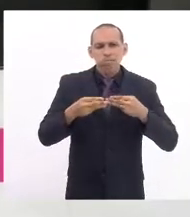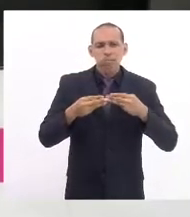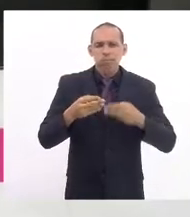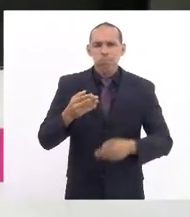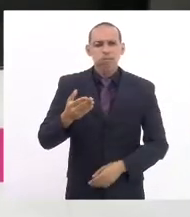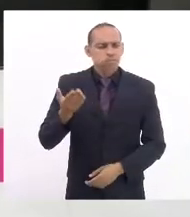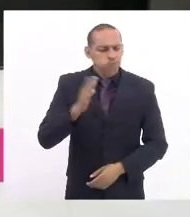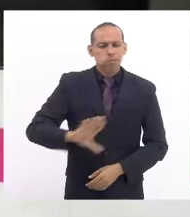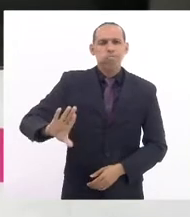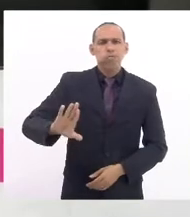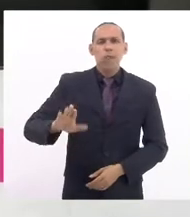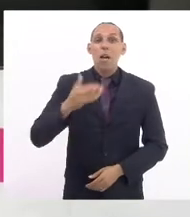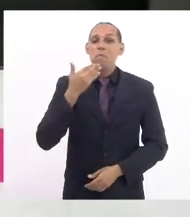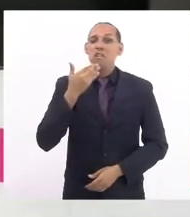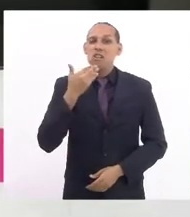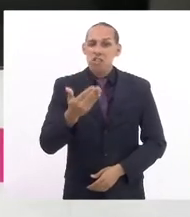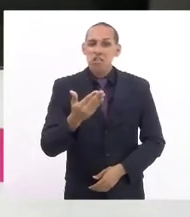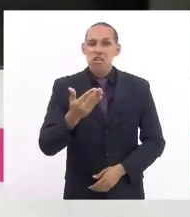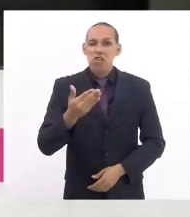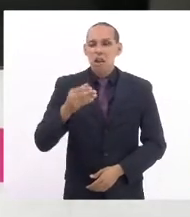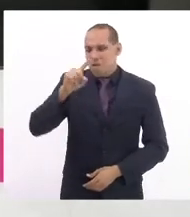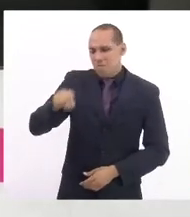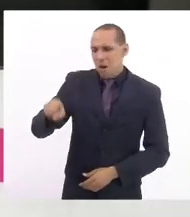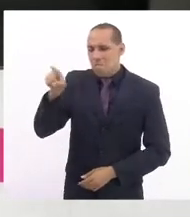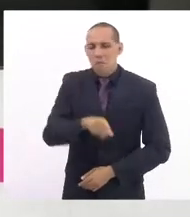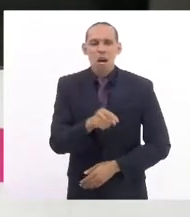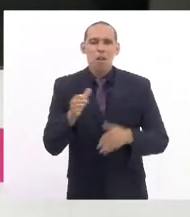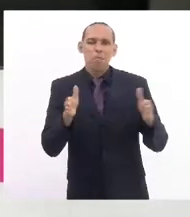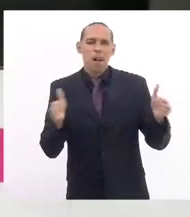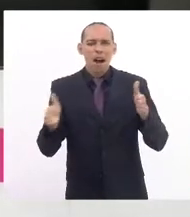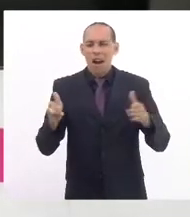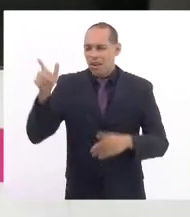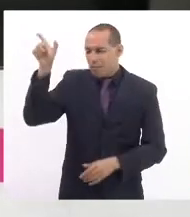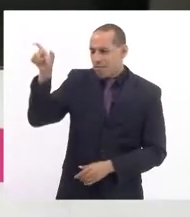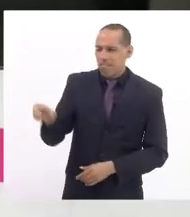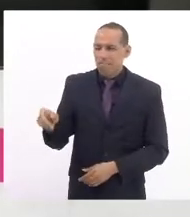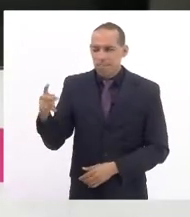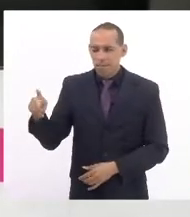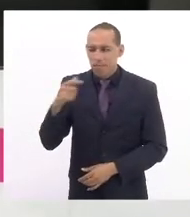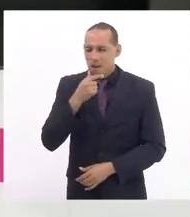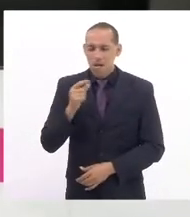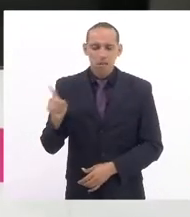e um pedido de cassação do mandato desse indivíduo.